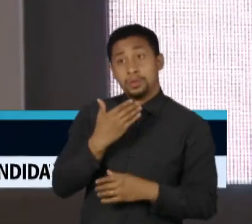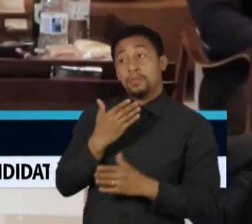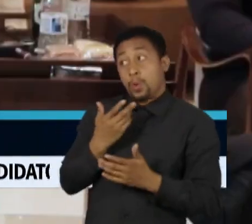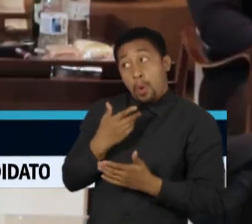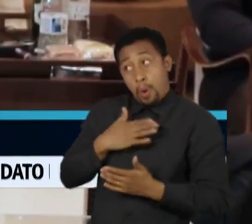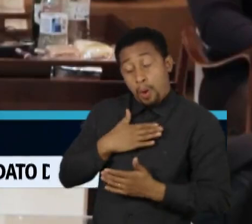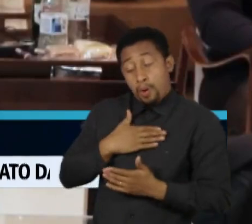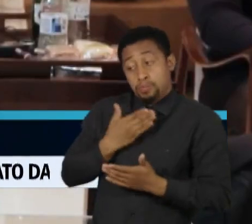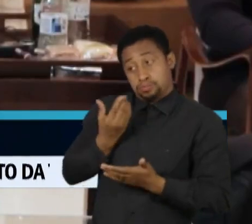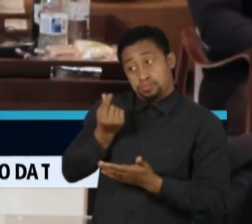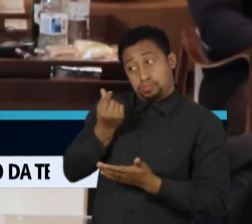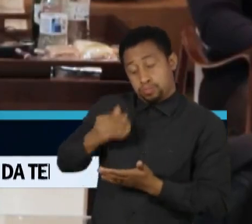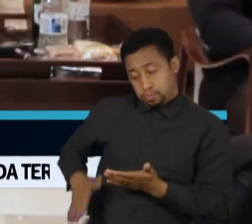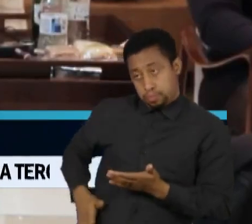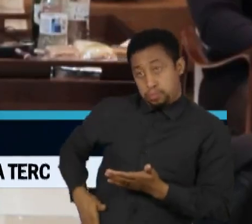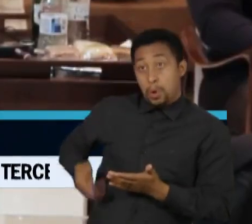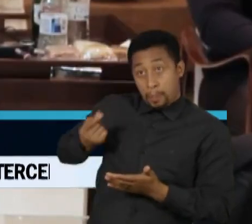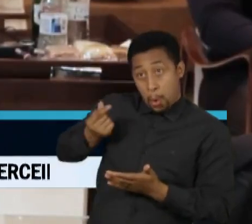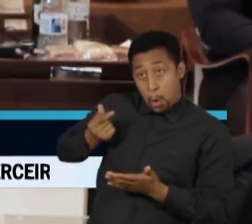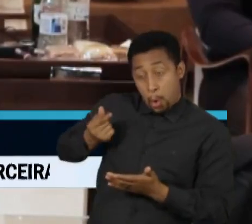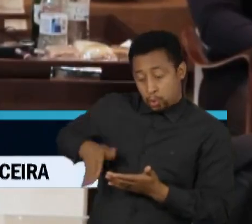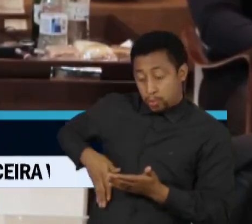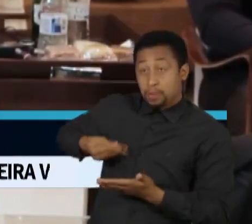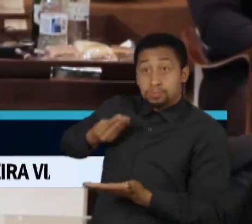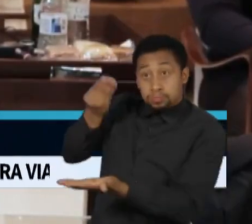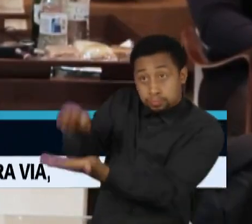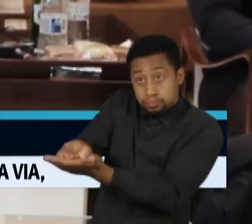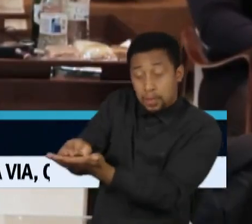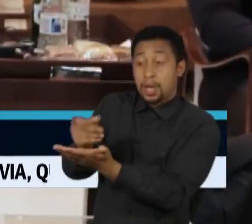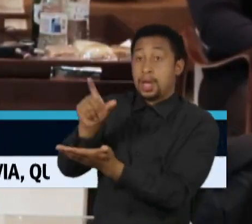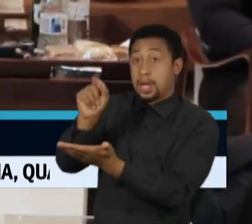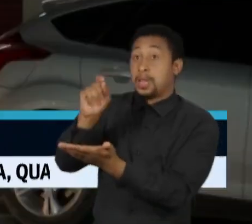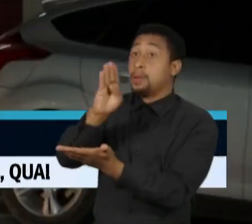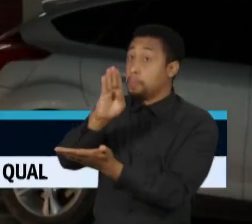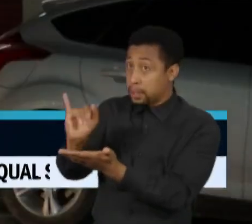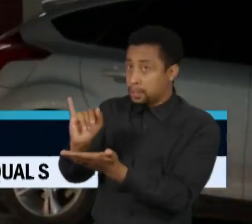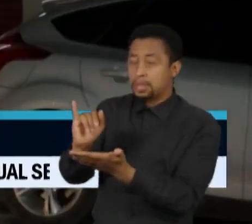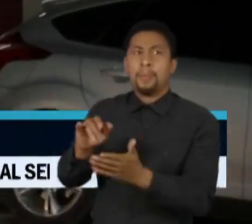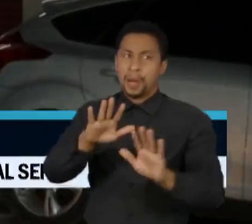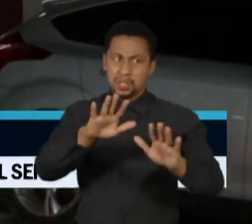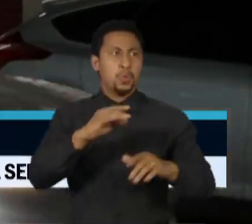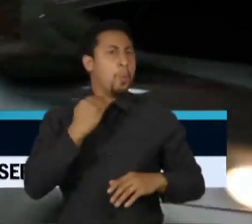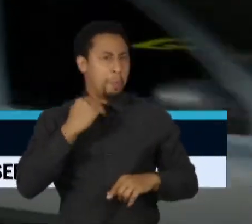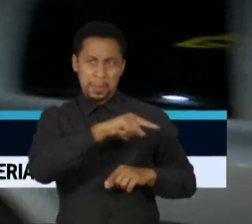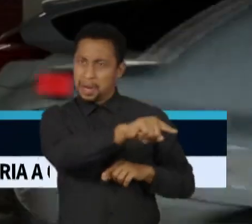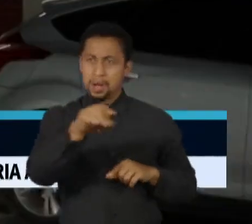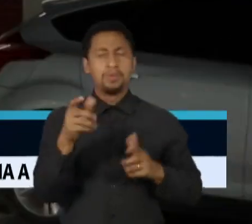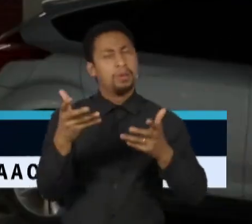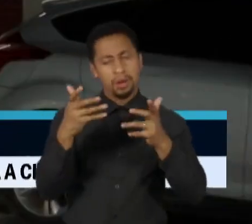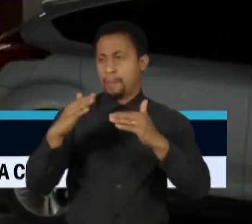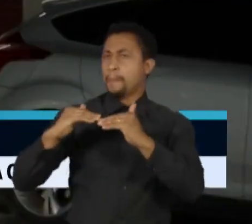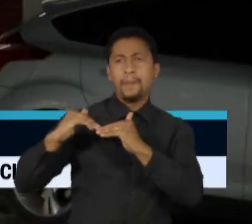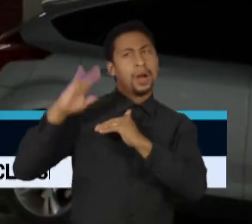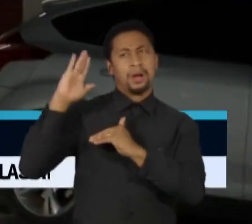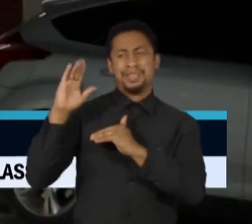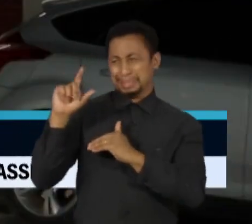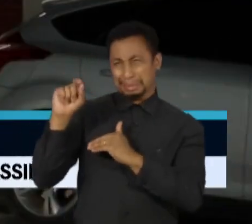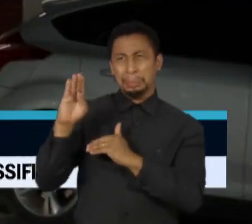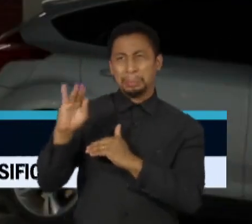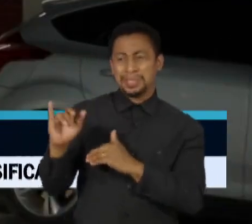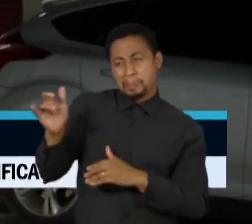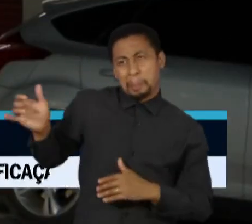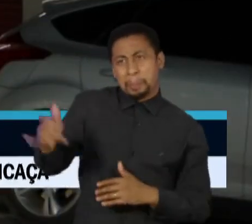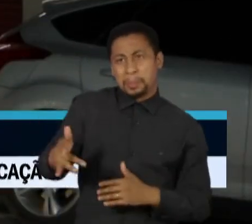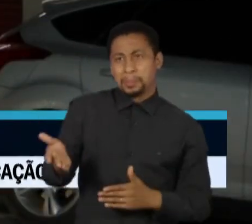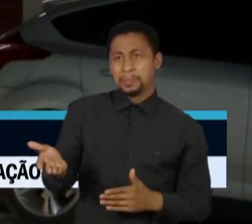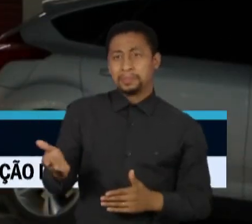10 bilhões de reais. Os bancos credores querem mais. Mas a Americanas não está sozinha. Outras redes